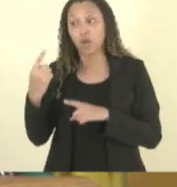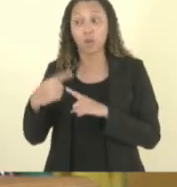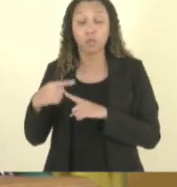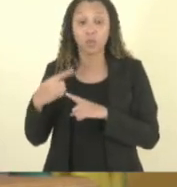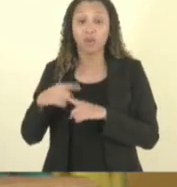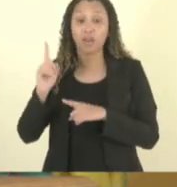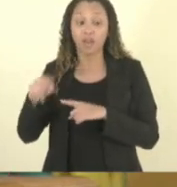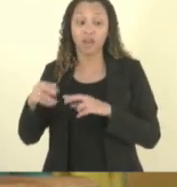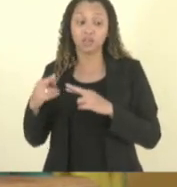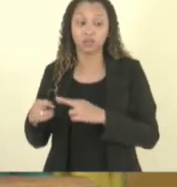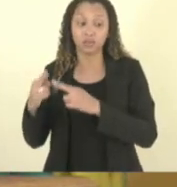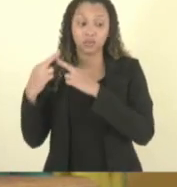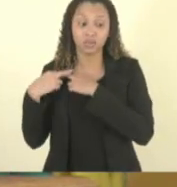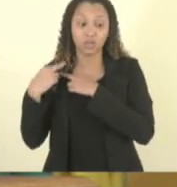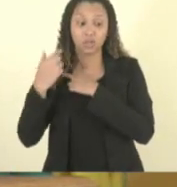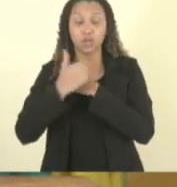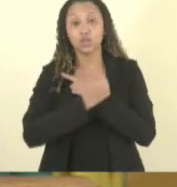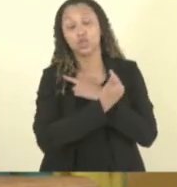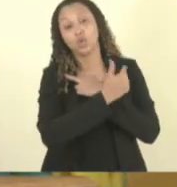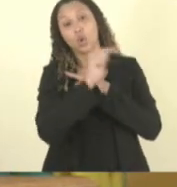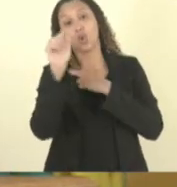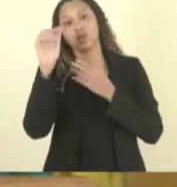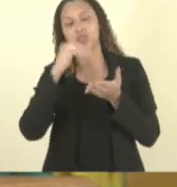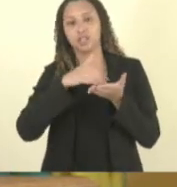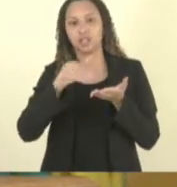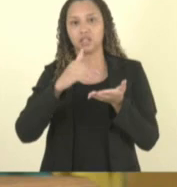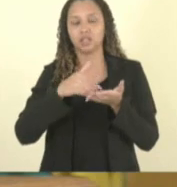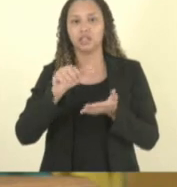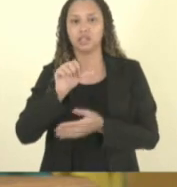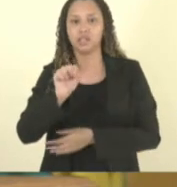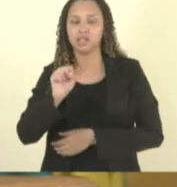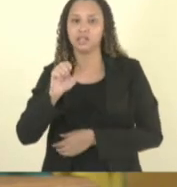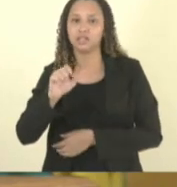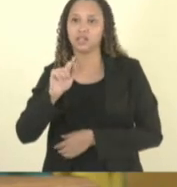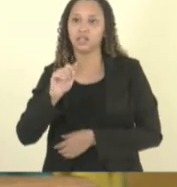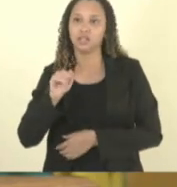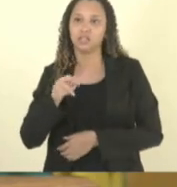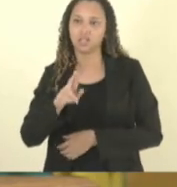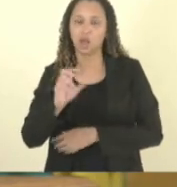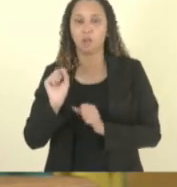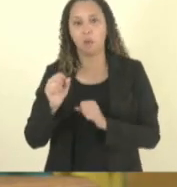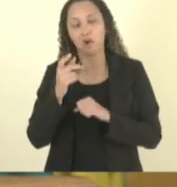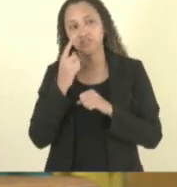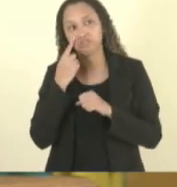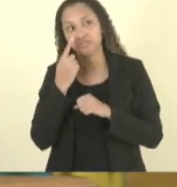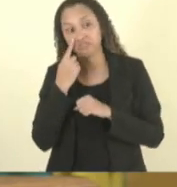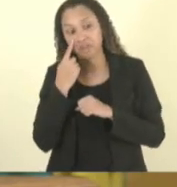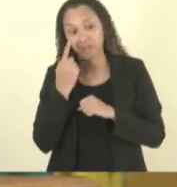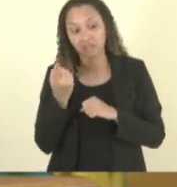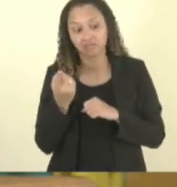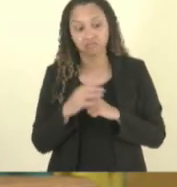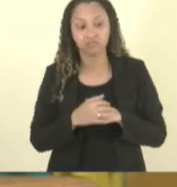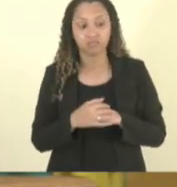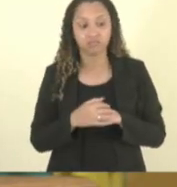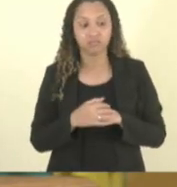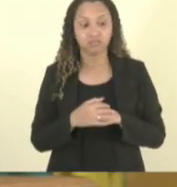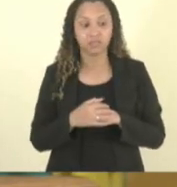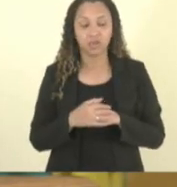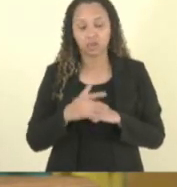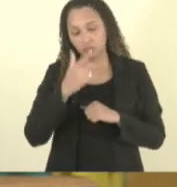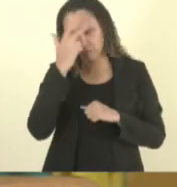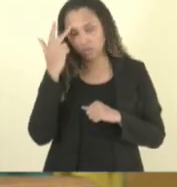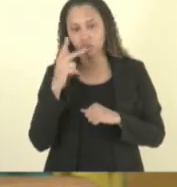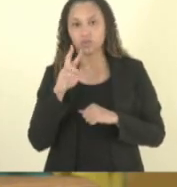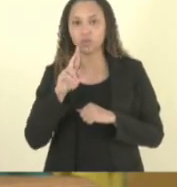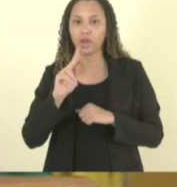responsabilidade de outra secretaria que é a SEGER que a gente pode verificar com o pessoal do RH